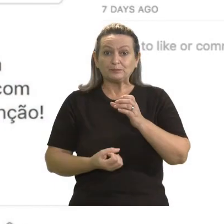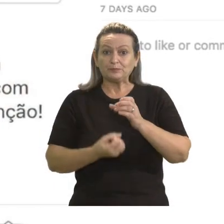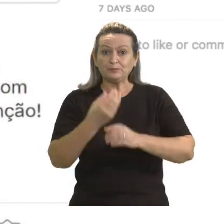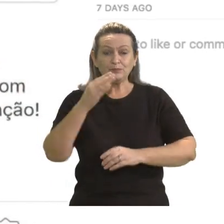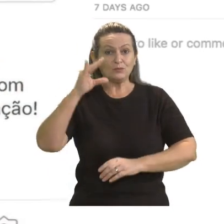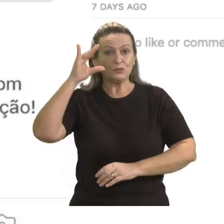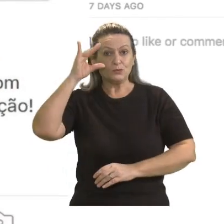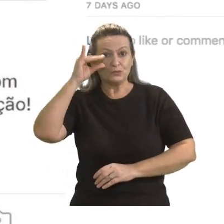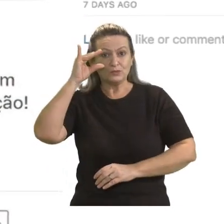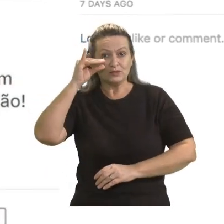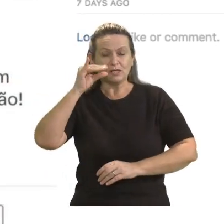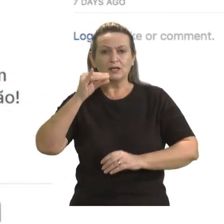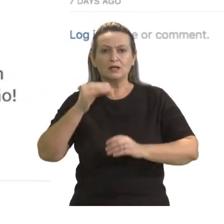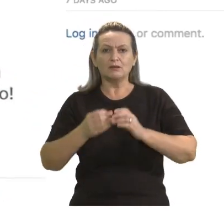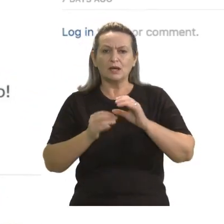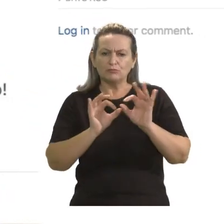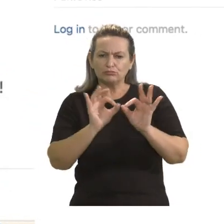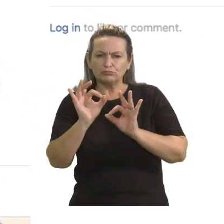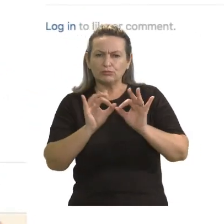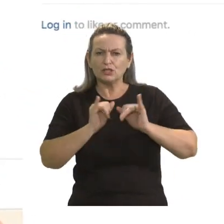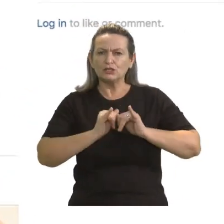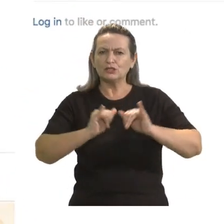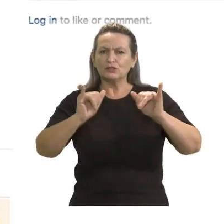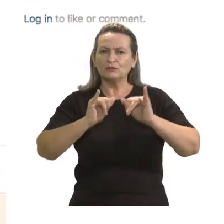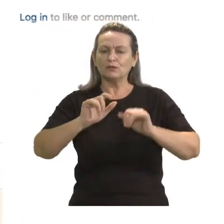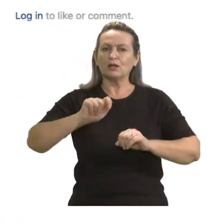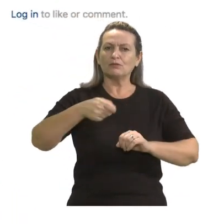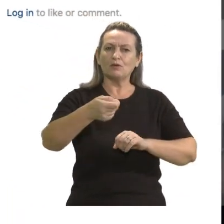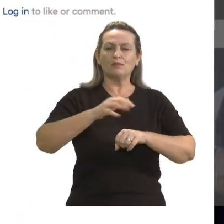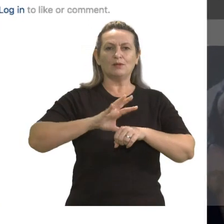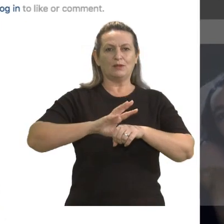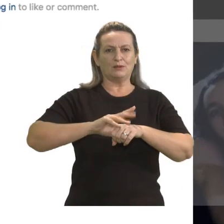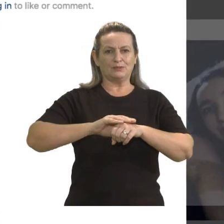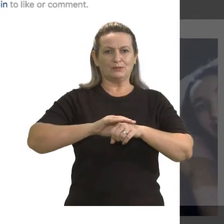Instagram para divulgar informações a respeito da doença.